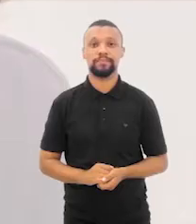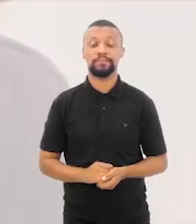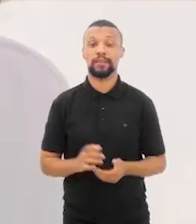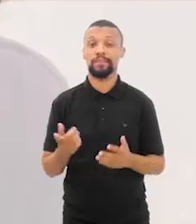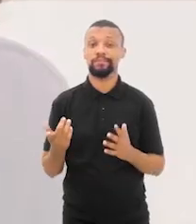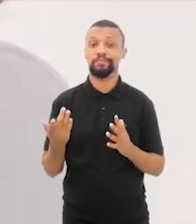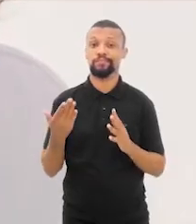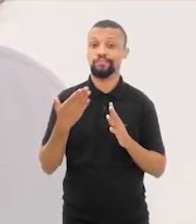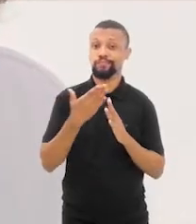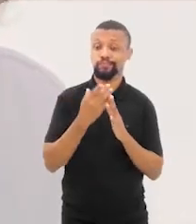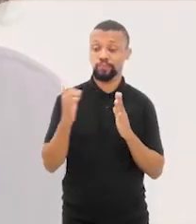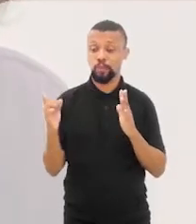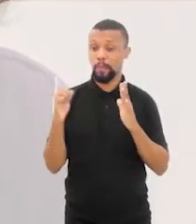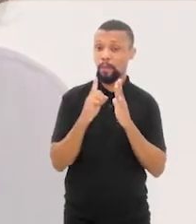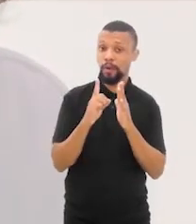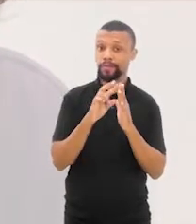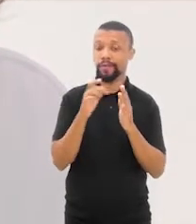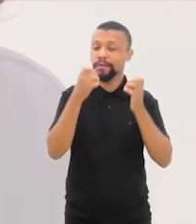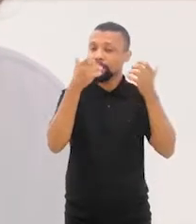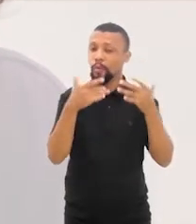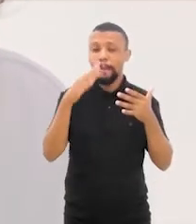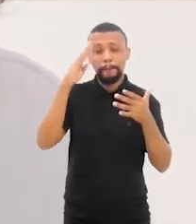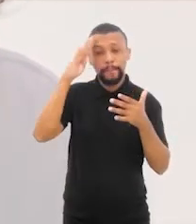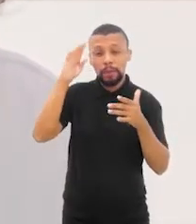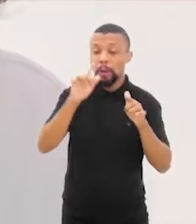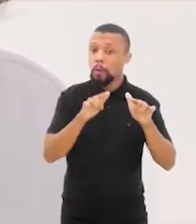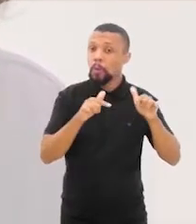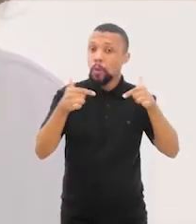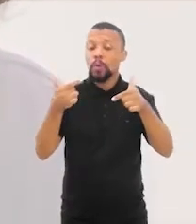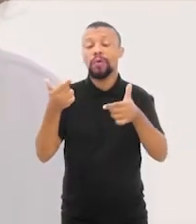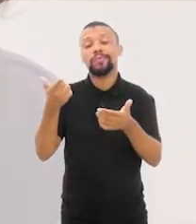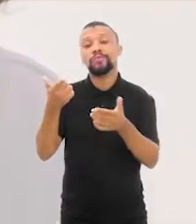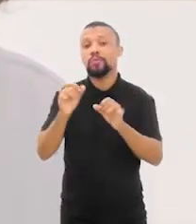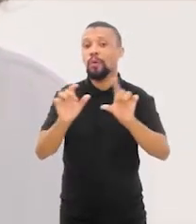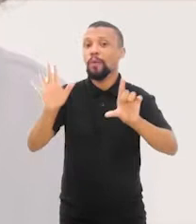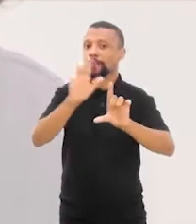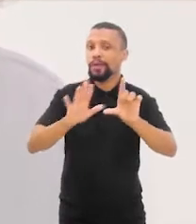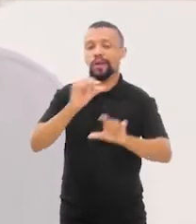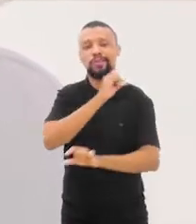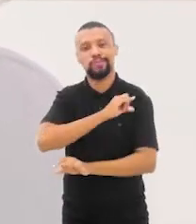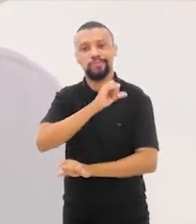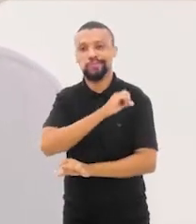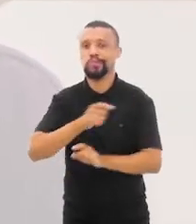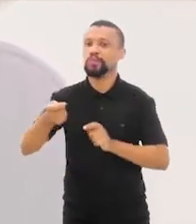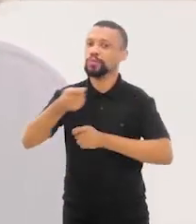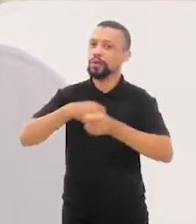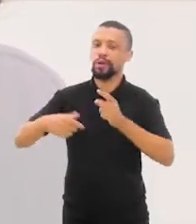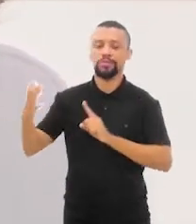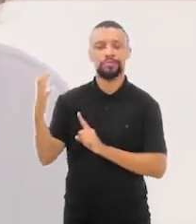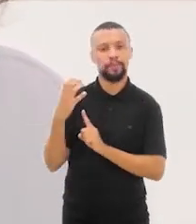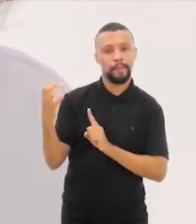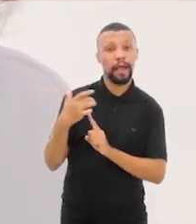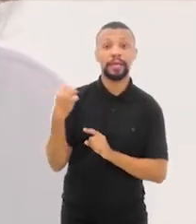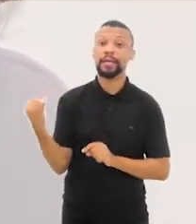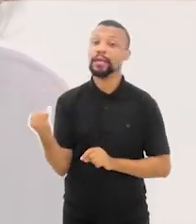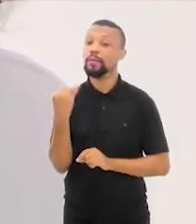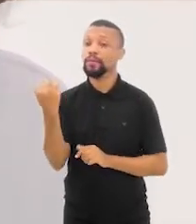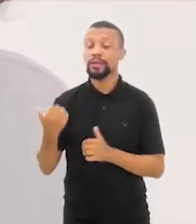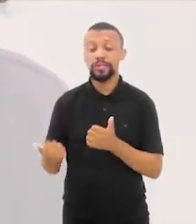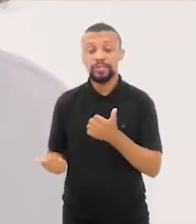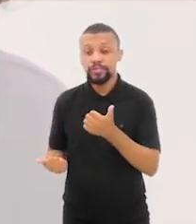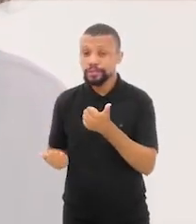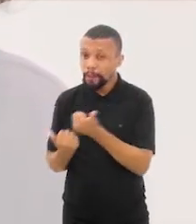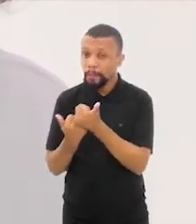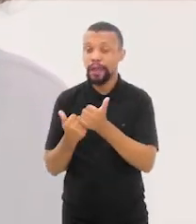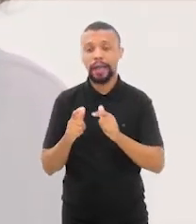Nesse bloco vamos ouvir os principais atores do Observatório Fluminense de Negócios de Impacto e a importância de apoiar